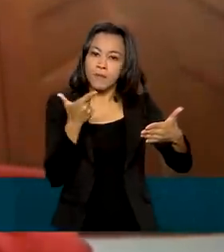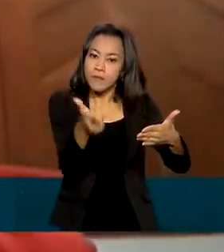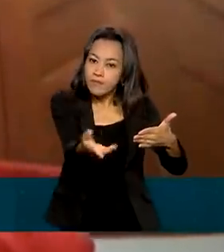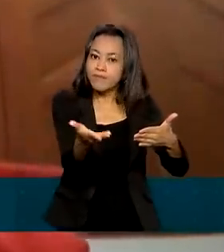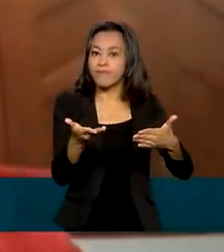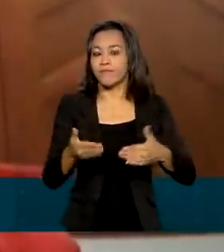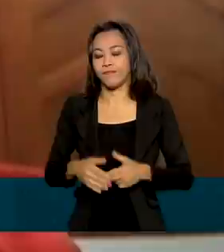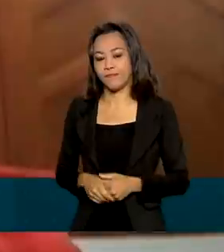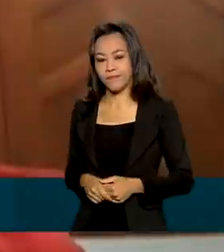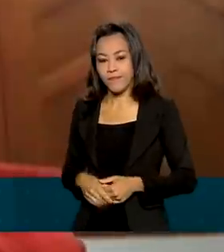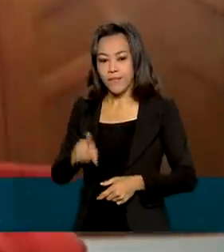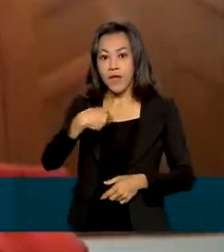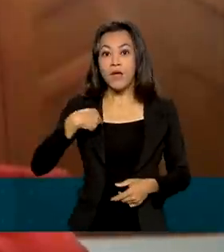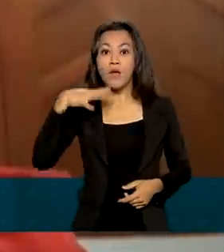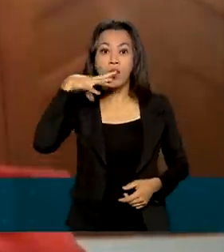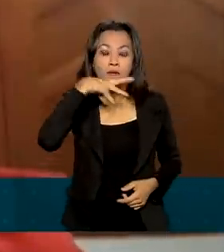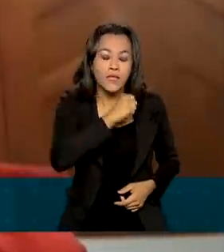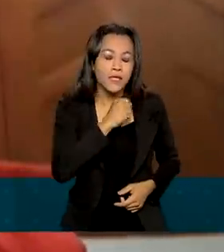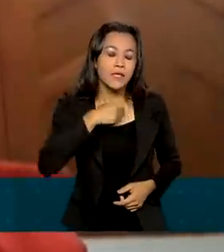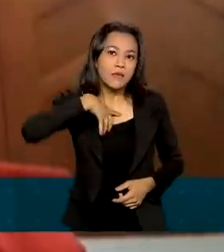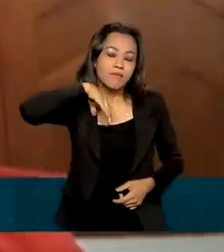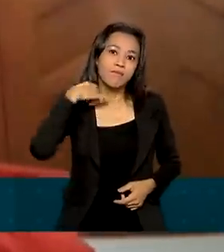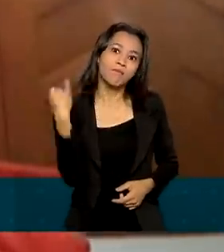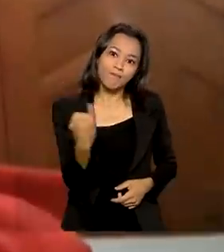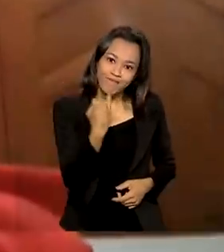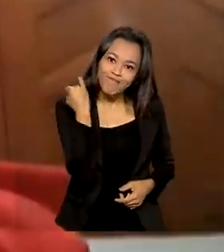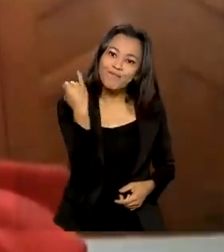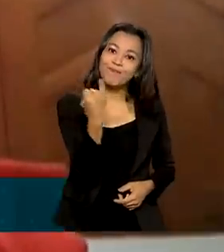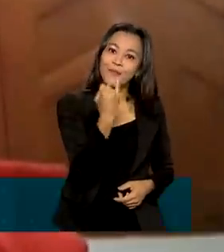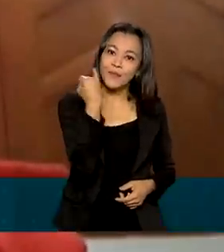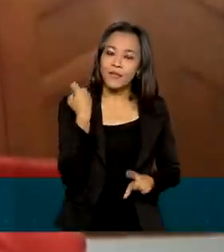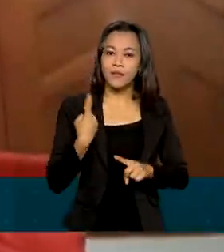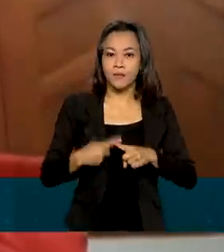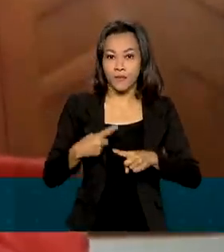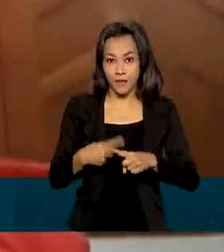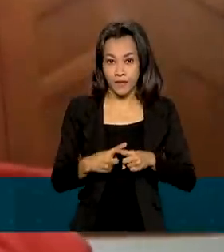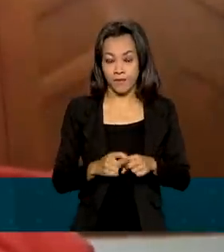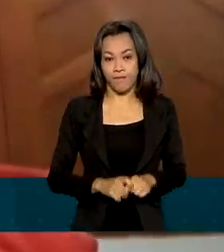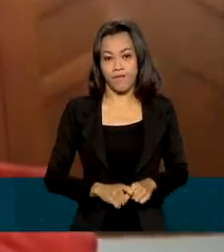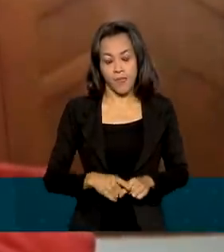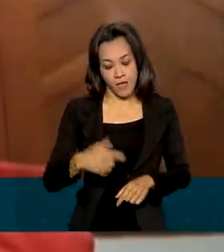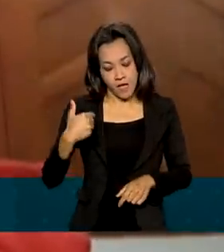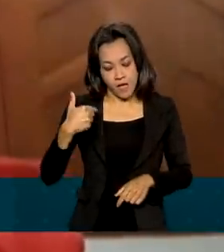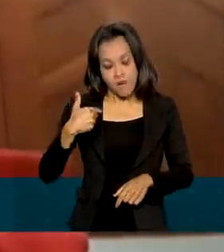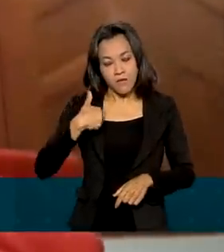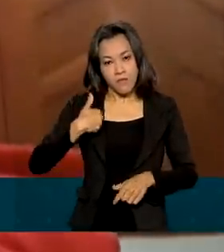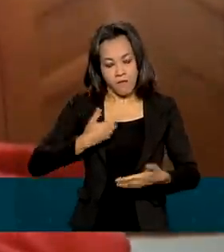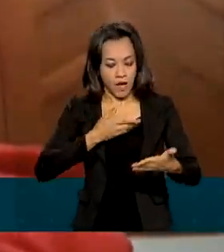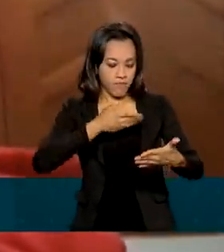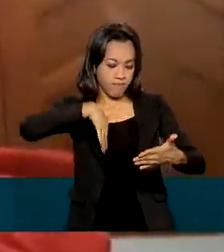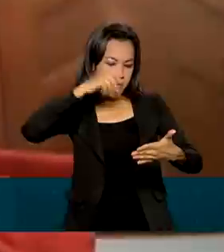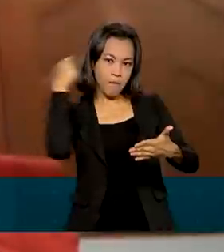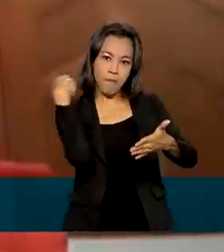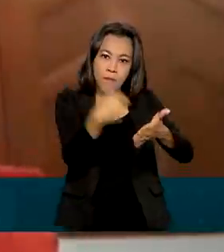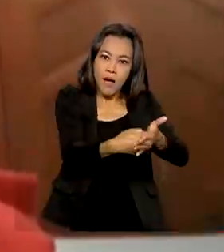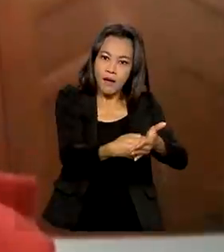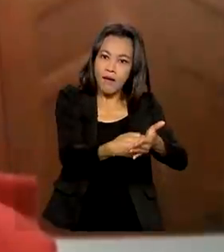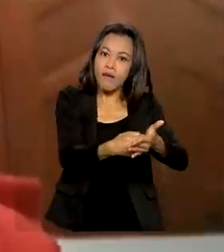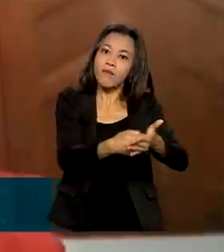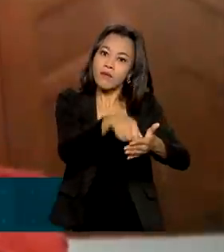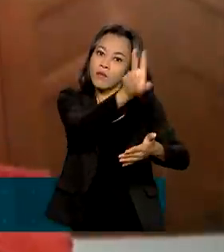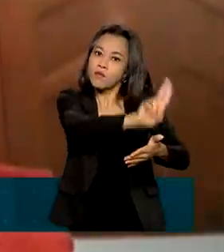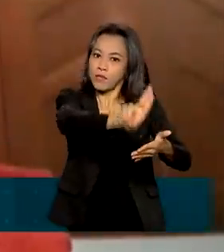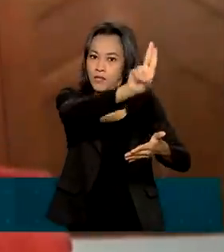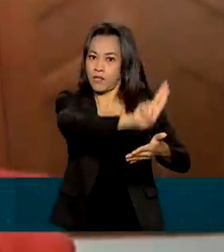Eu achei muito importante, porque tendo em vista que você vai quitar o seu débito com a instituição,